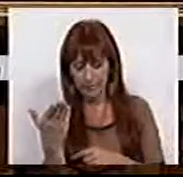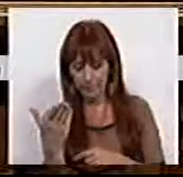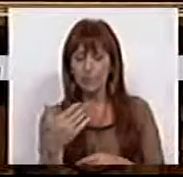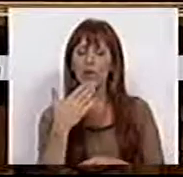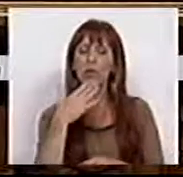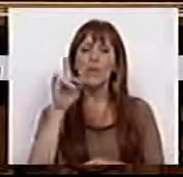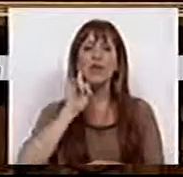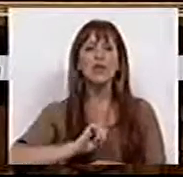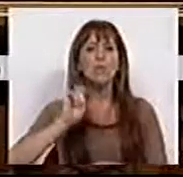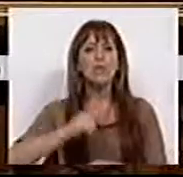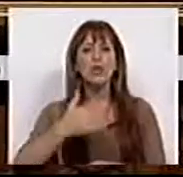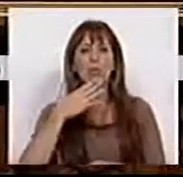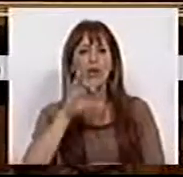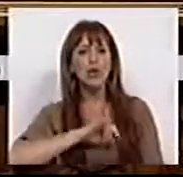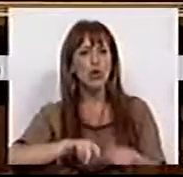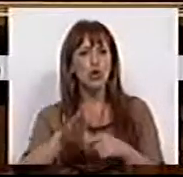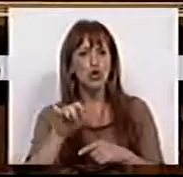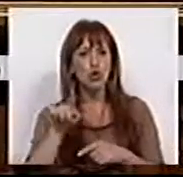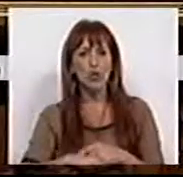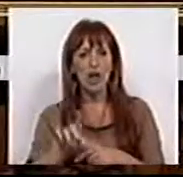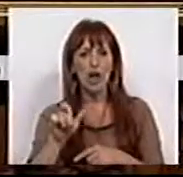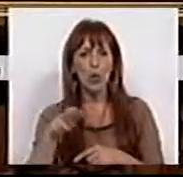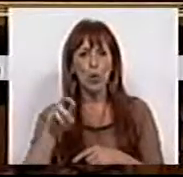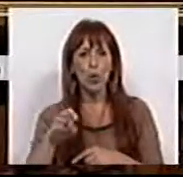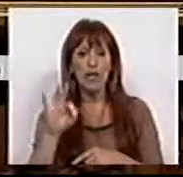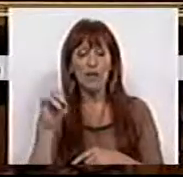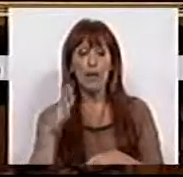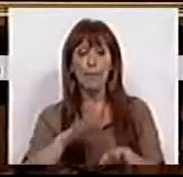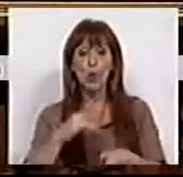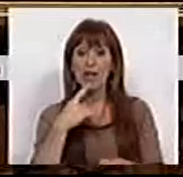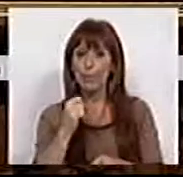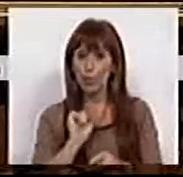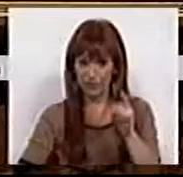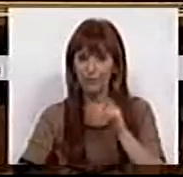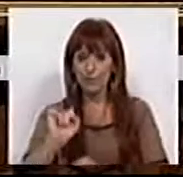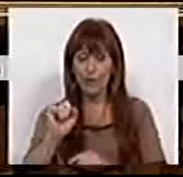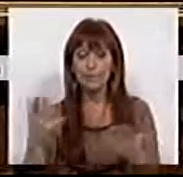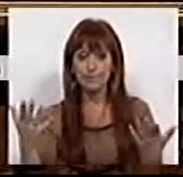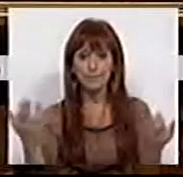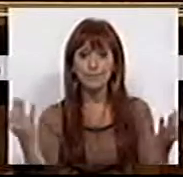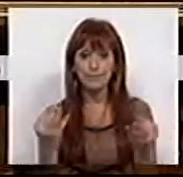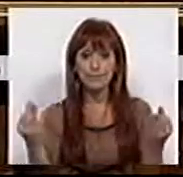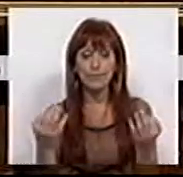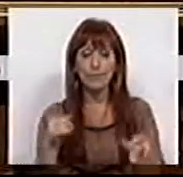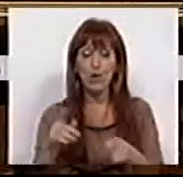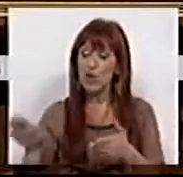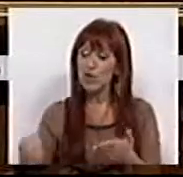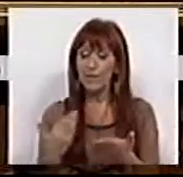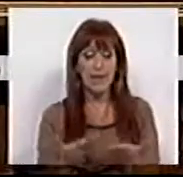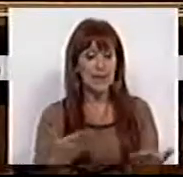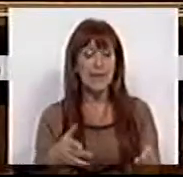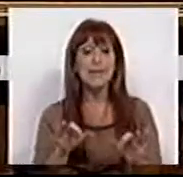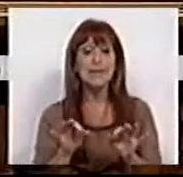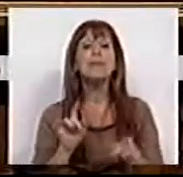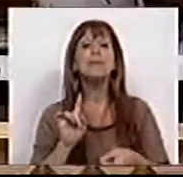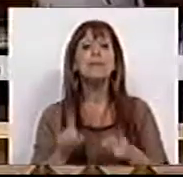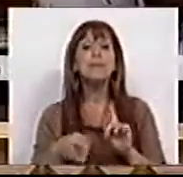Muito obrigada, Sra. Presidente. Muito obrigada, Sr. Deputado José Luís Ferreira, pela sua pergunta. De facto, o que trazemos aqui é